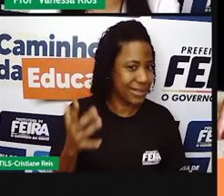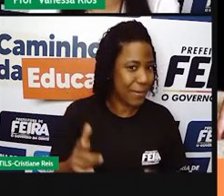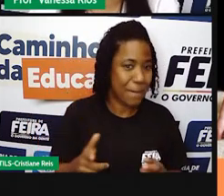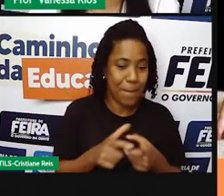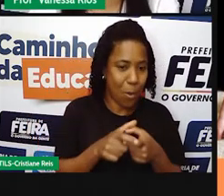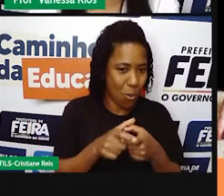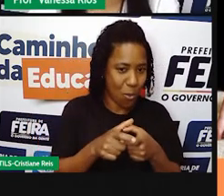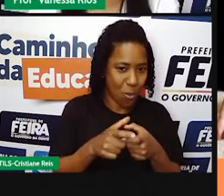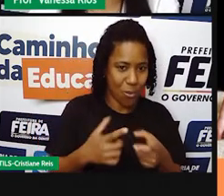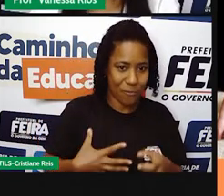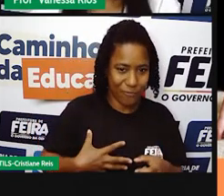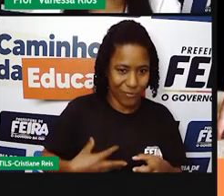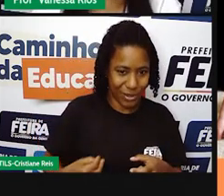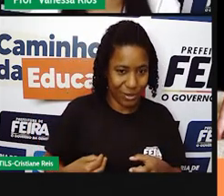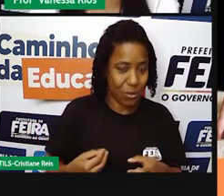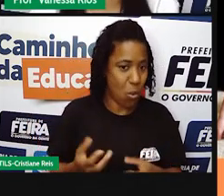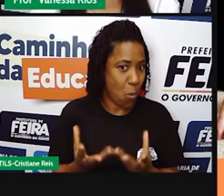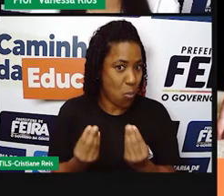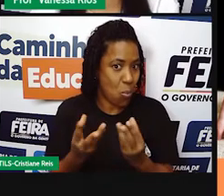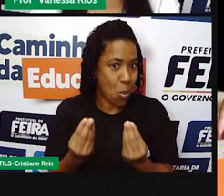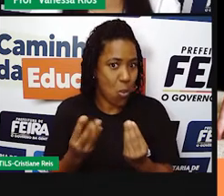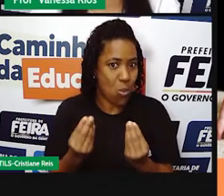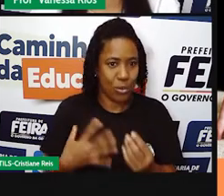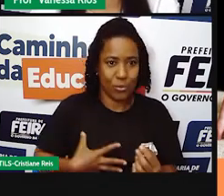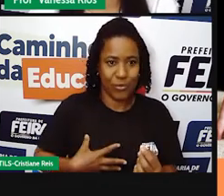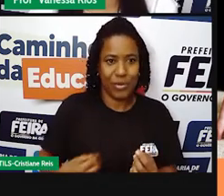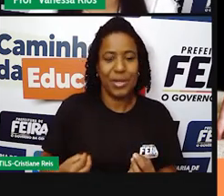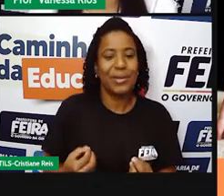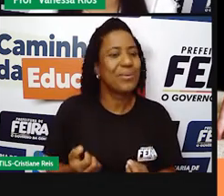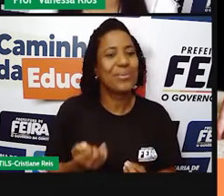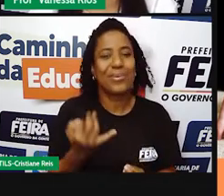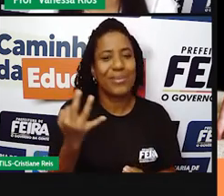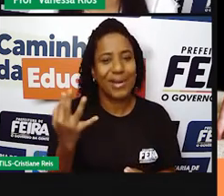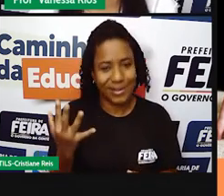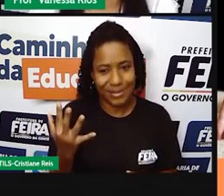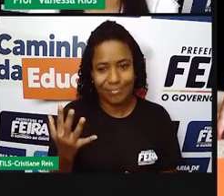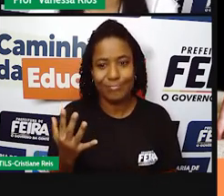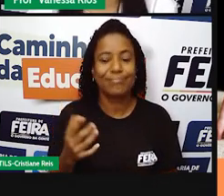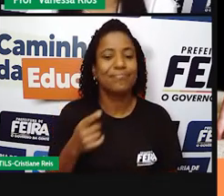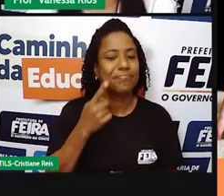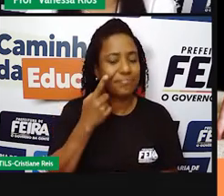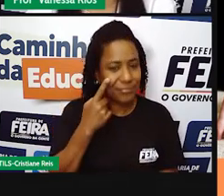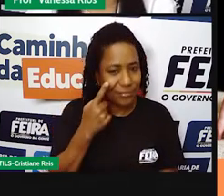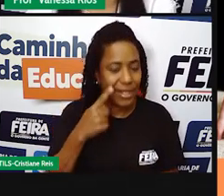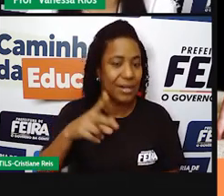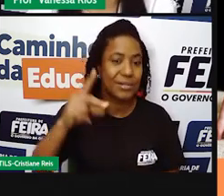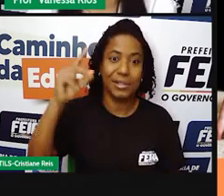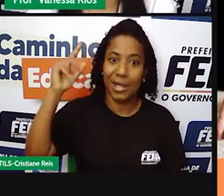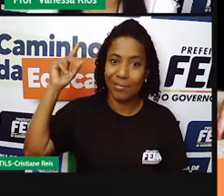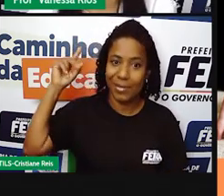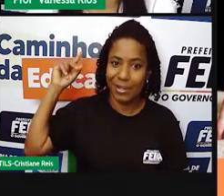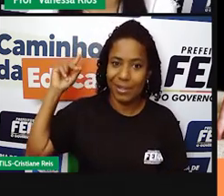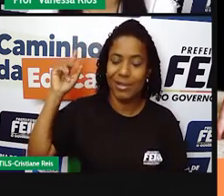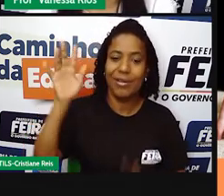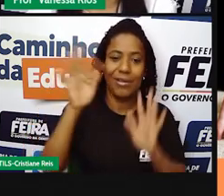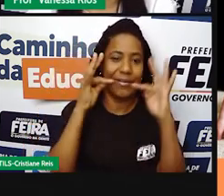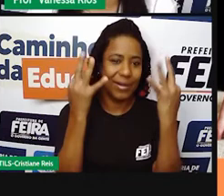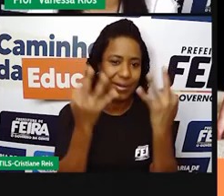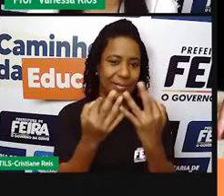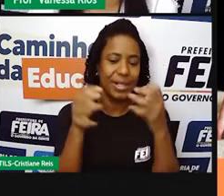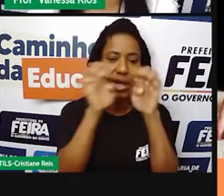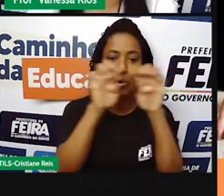Diante das próprias imagens que a gente pesquisa, o a gente observa é que antigamente as famílias, elas tinham uma estrutura